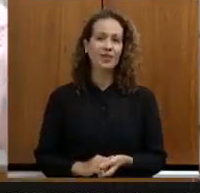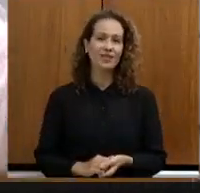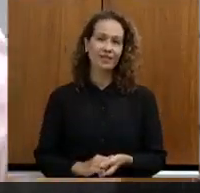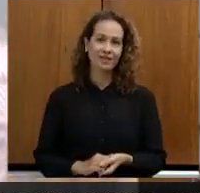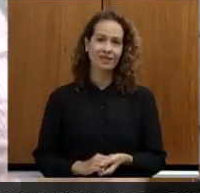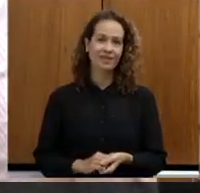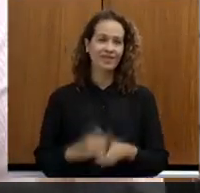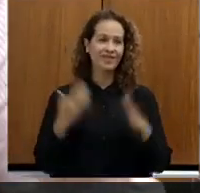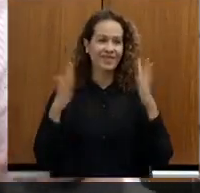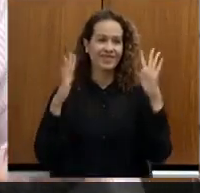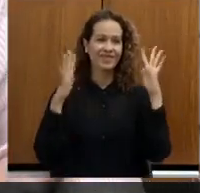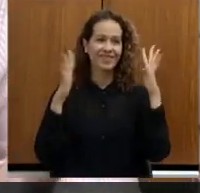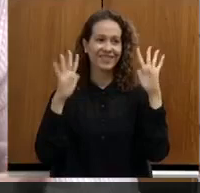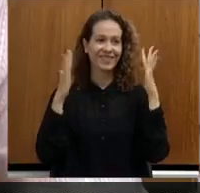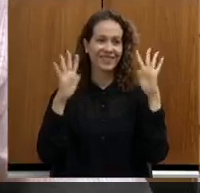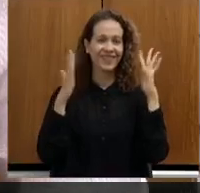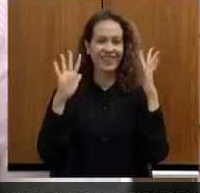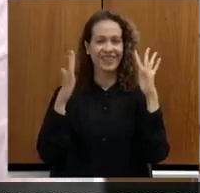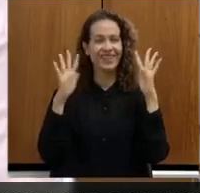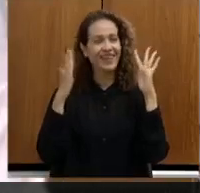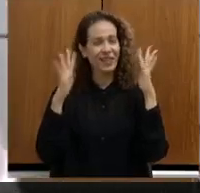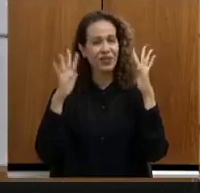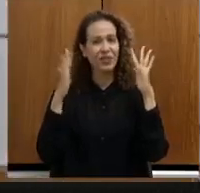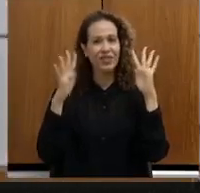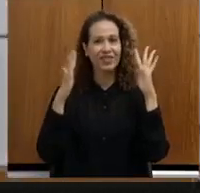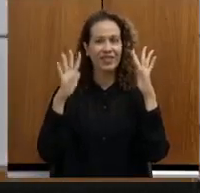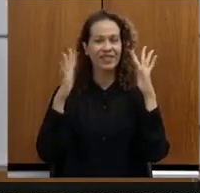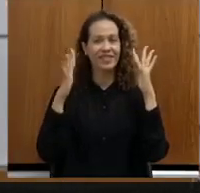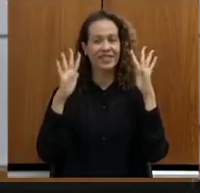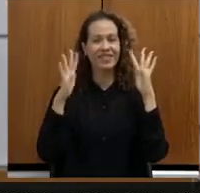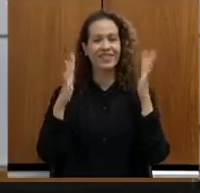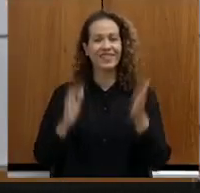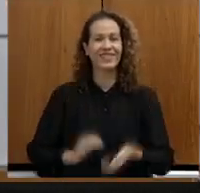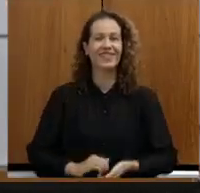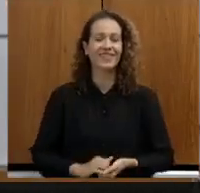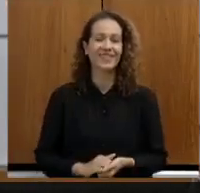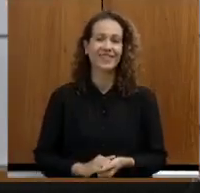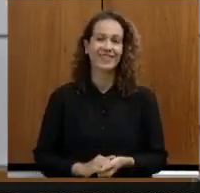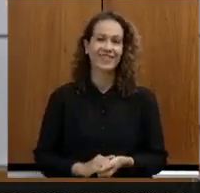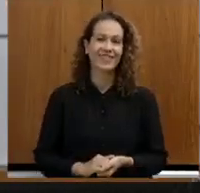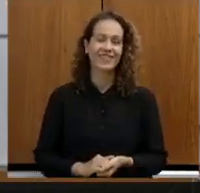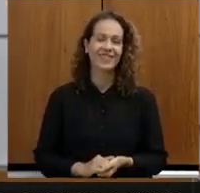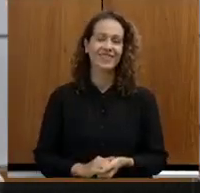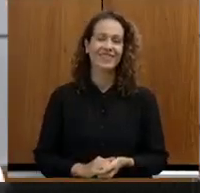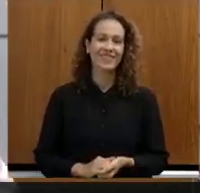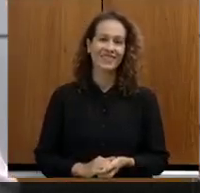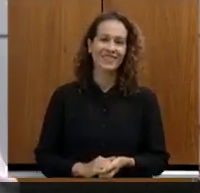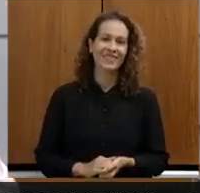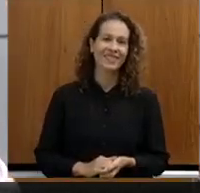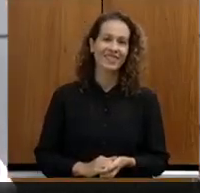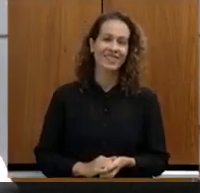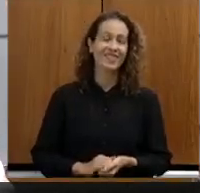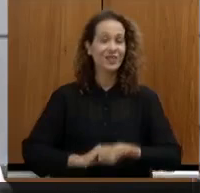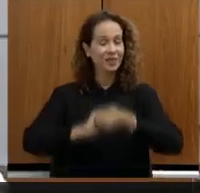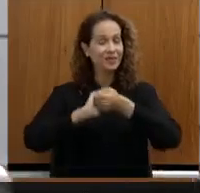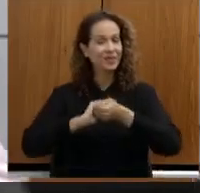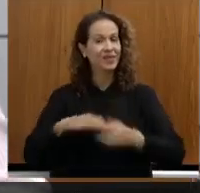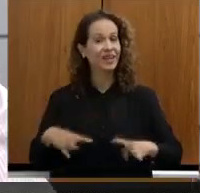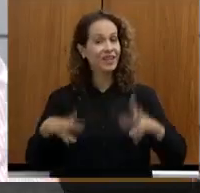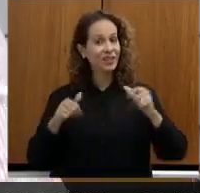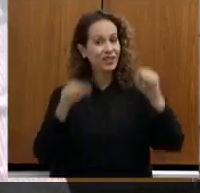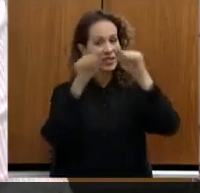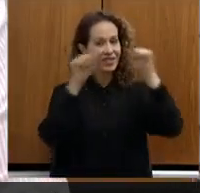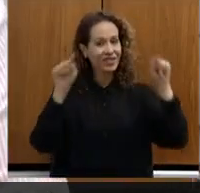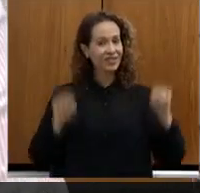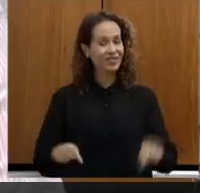Mudou aí, mudou, muito obrigada, gente. Cumprimentar todos os servidores, cumprimentar os